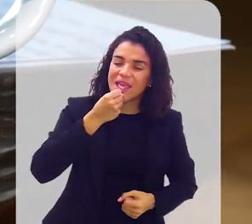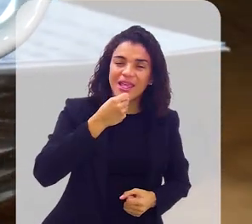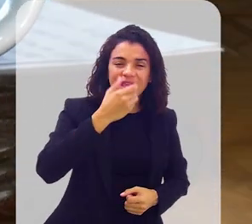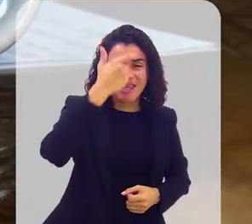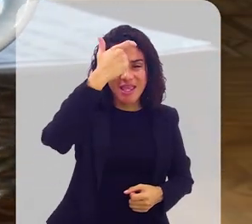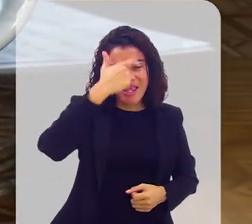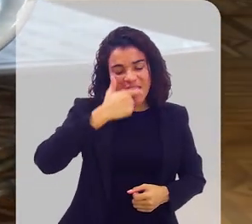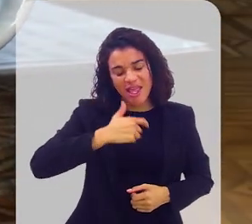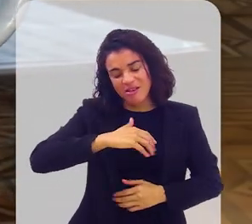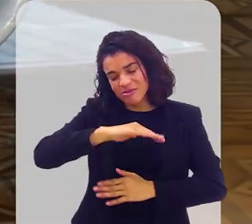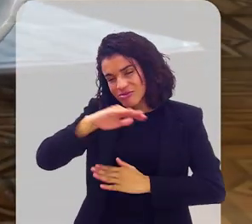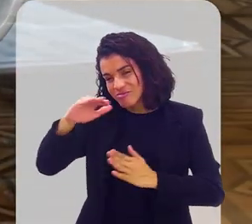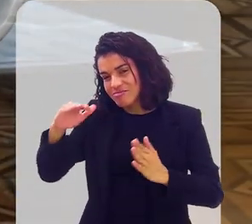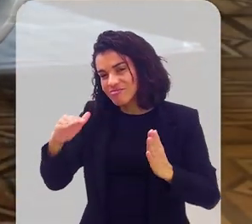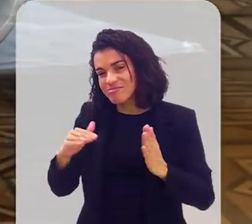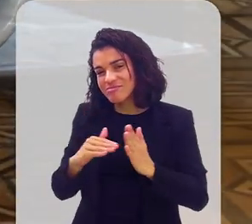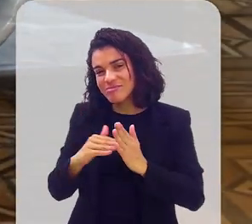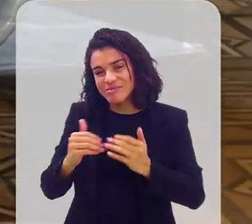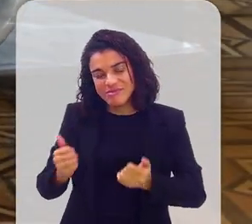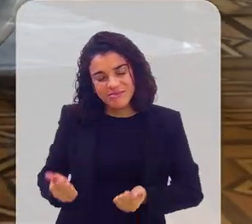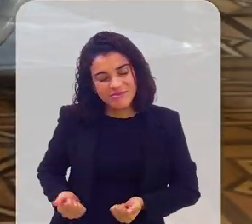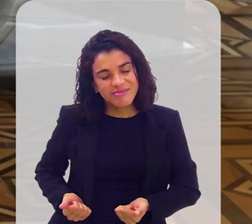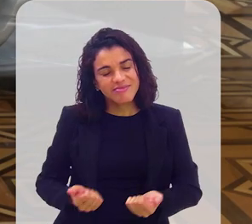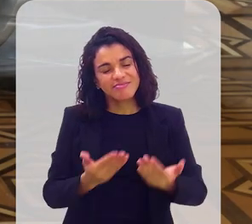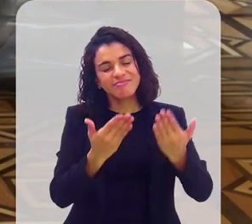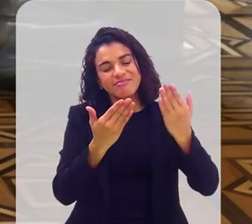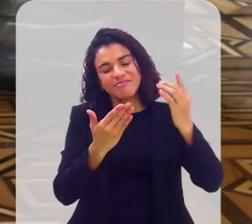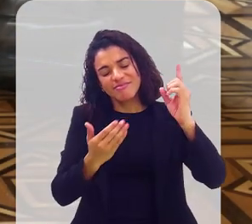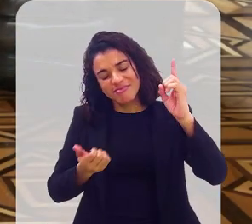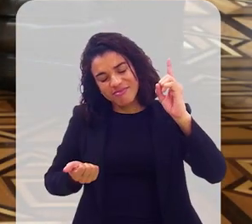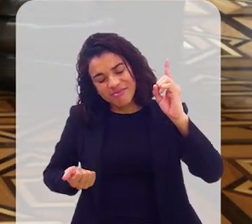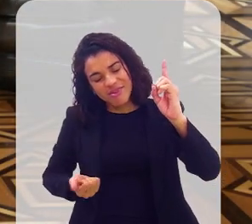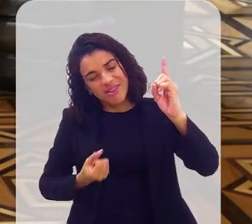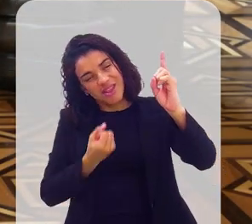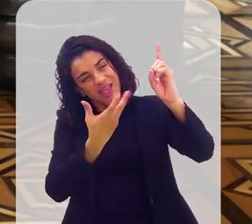totalmente Teu